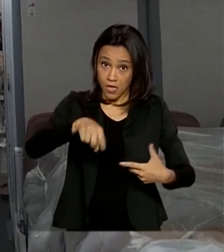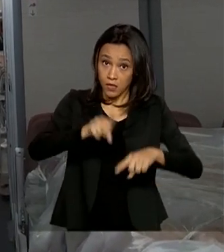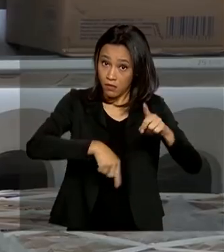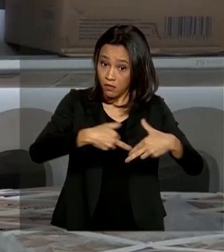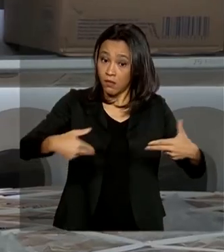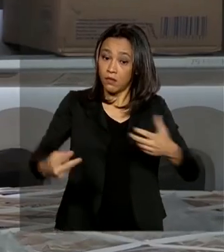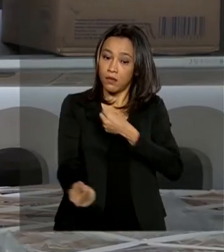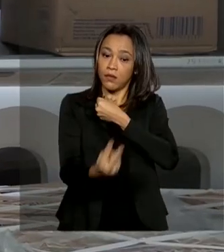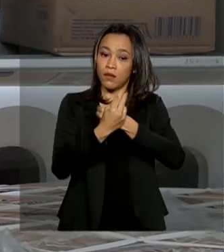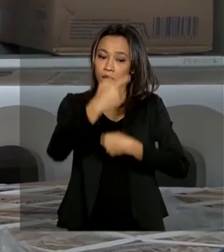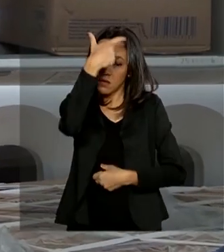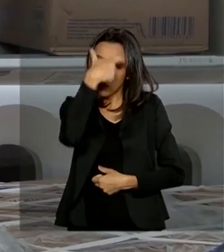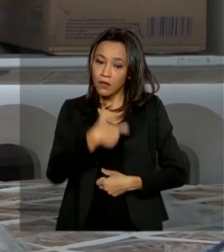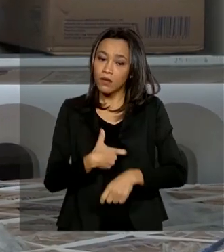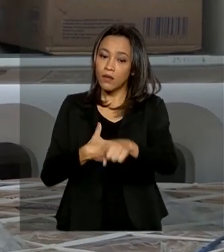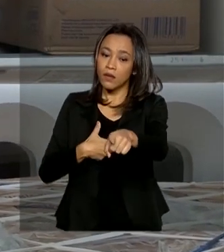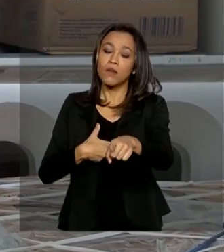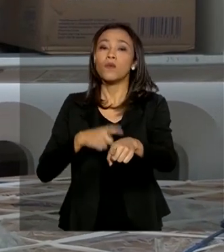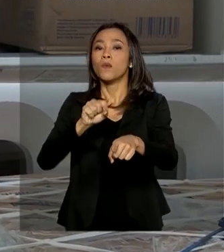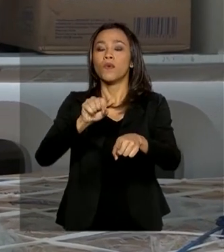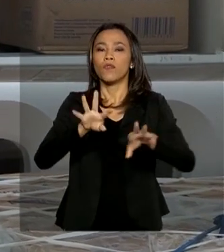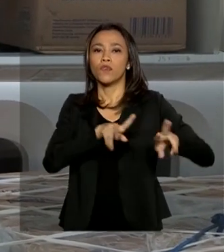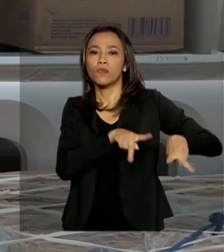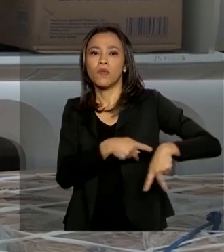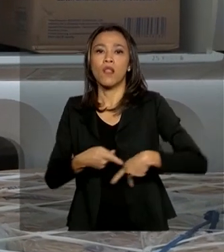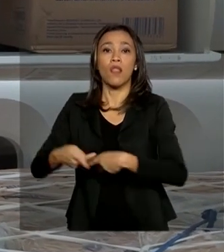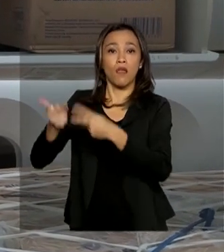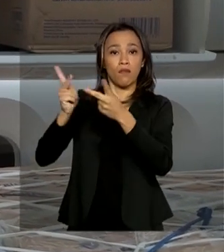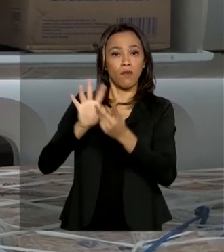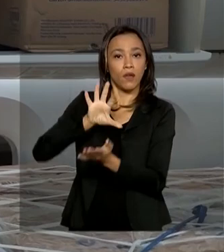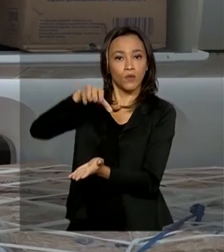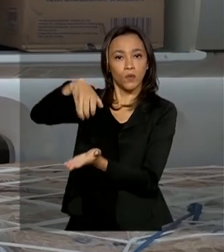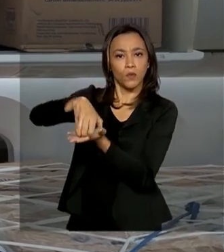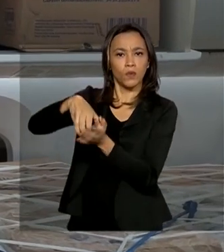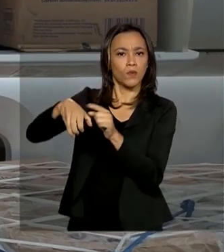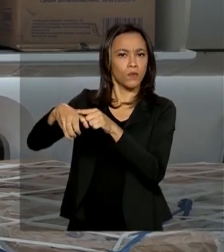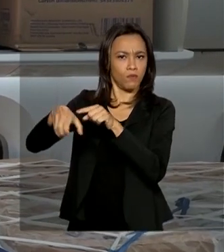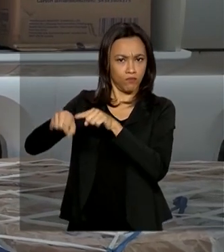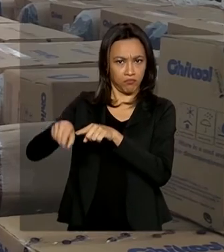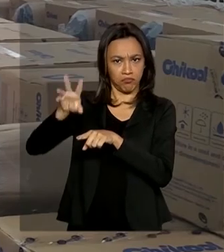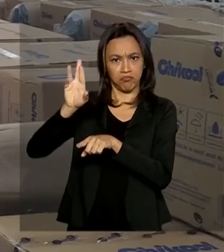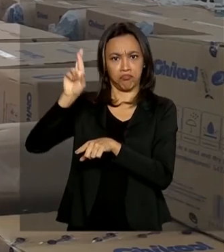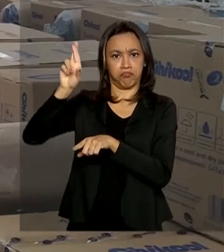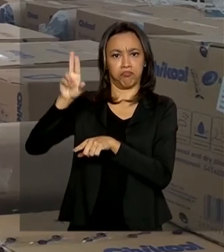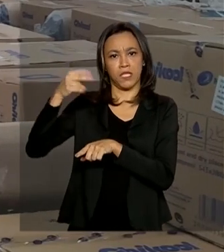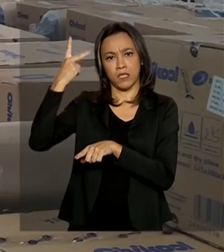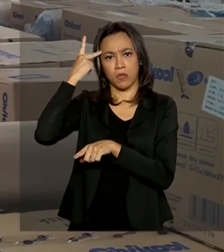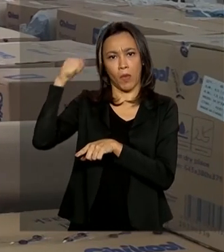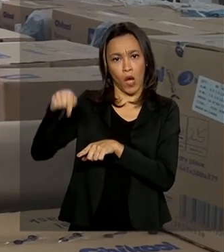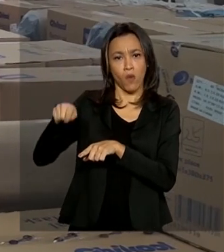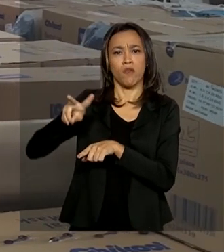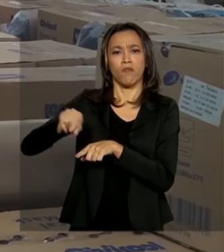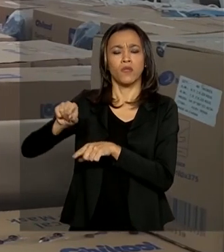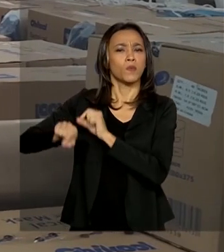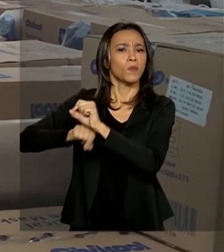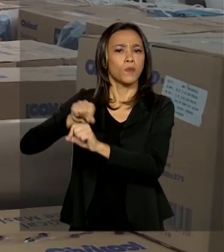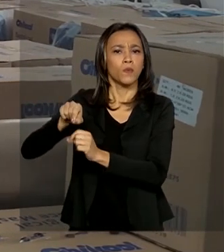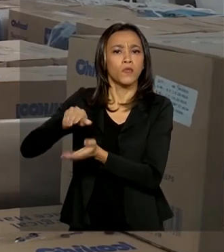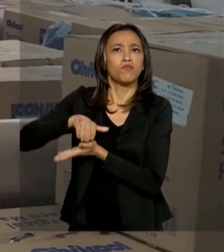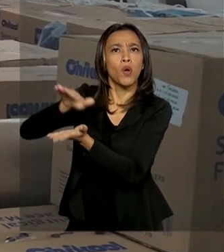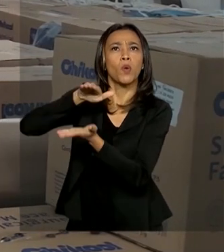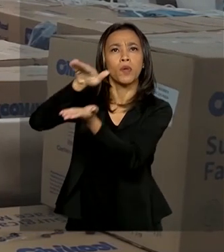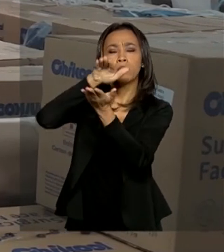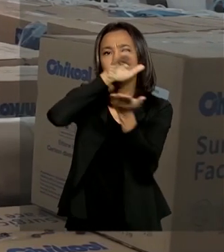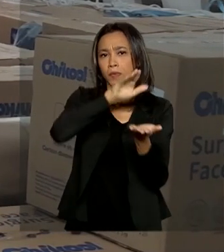proteção individual foram levados para a Central de Distribuição do Ministério da Saúde, em São Paulo, e serão direcionados para